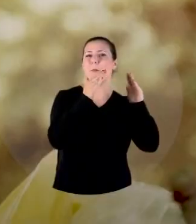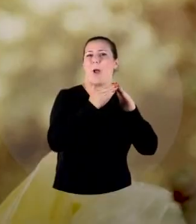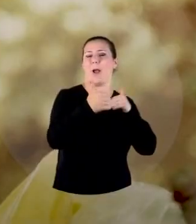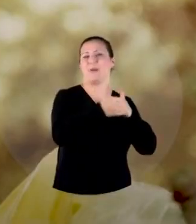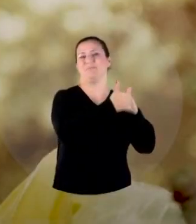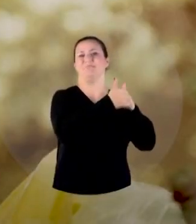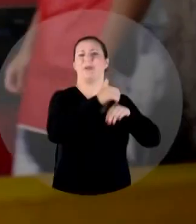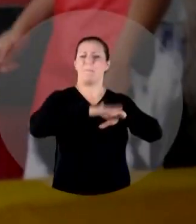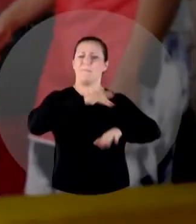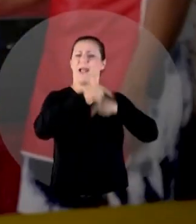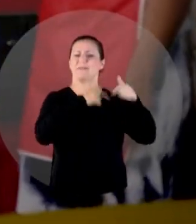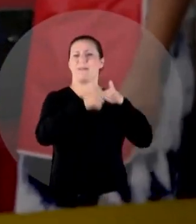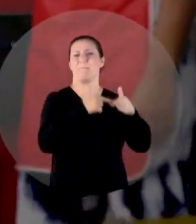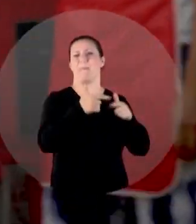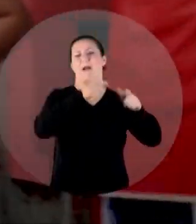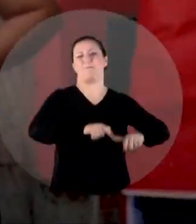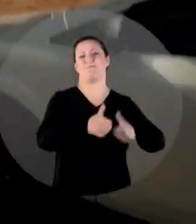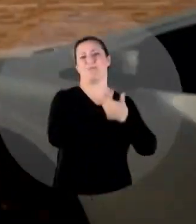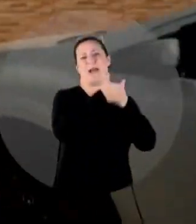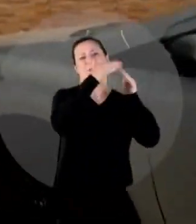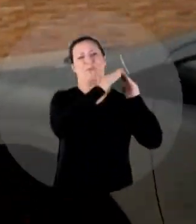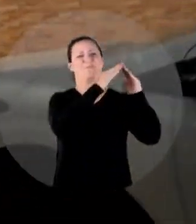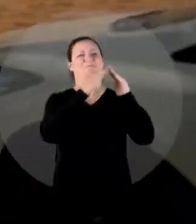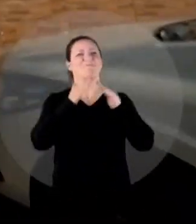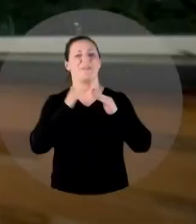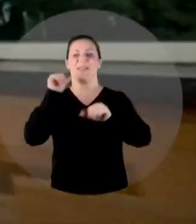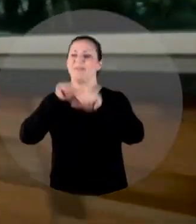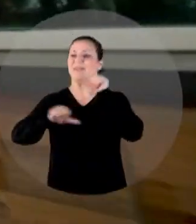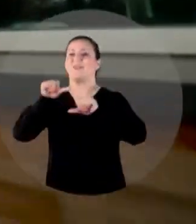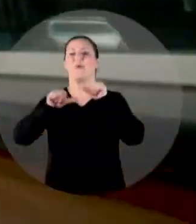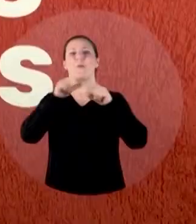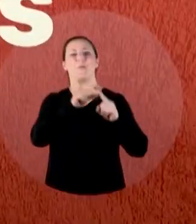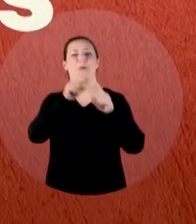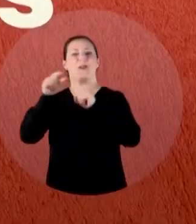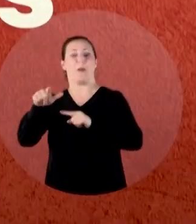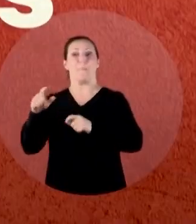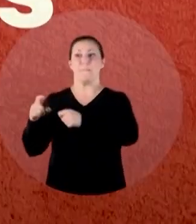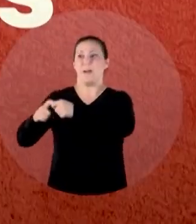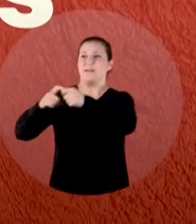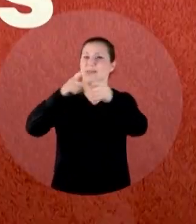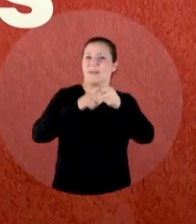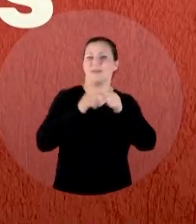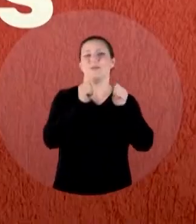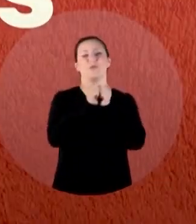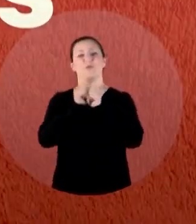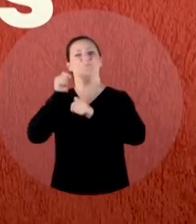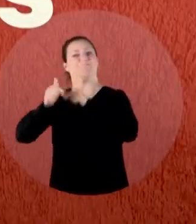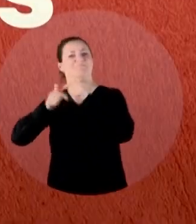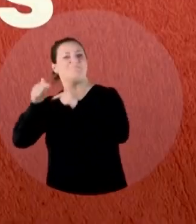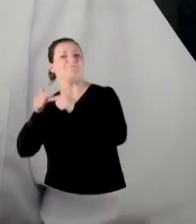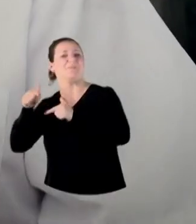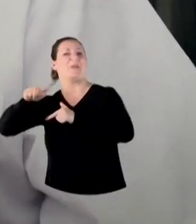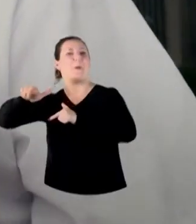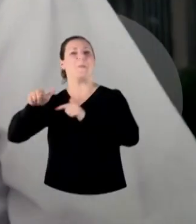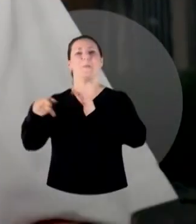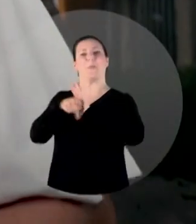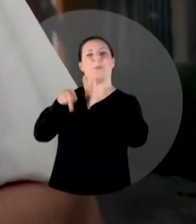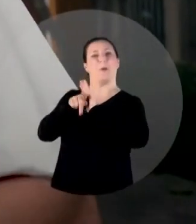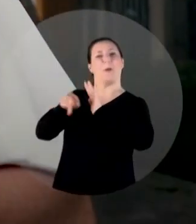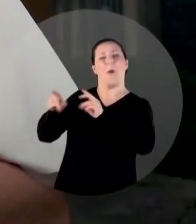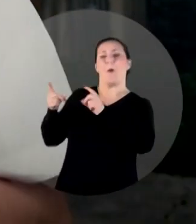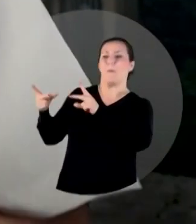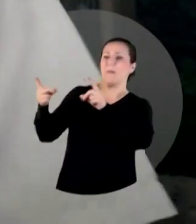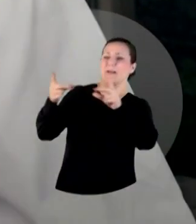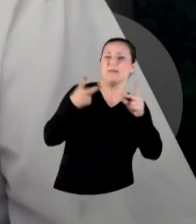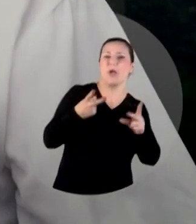Empregos nos Bairros e transformar São Paulo a partir da periferia. Parcerias com cooperativas e comerciantes. Para a